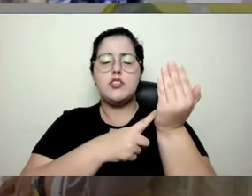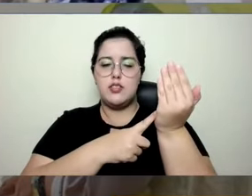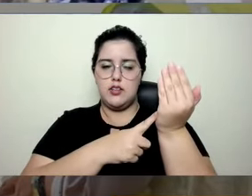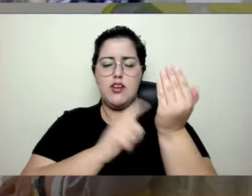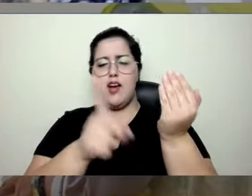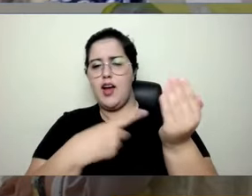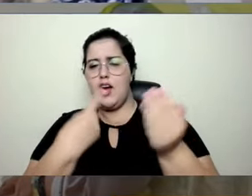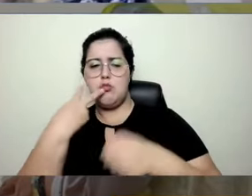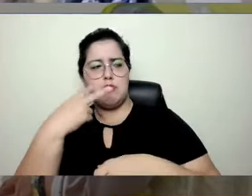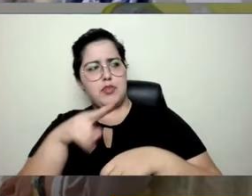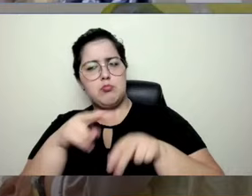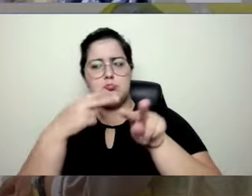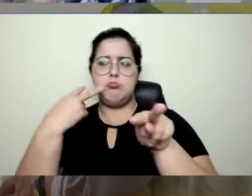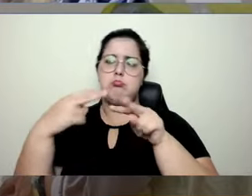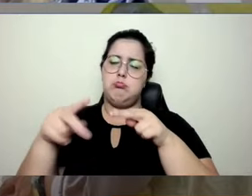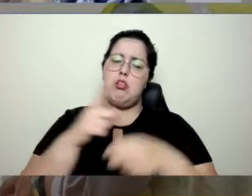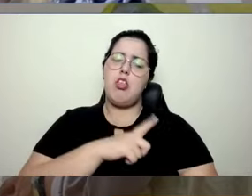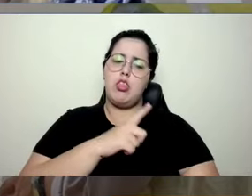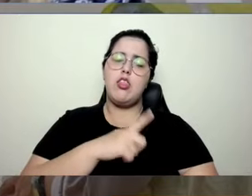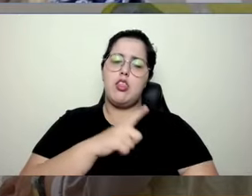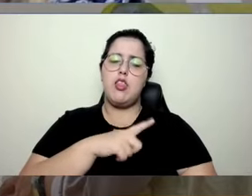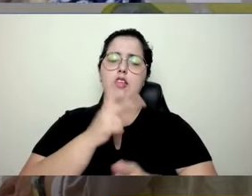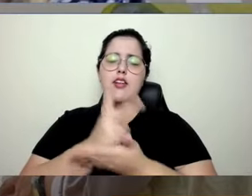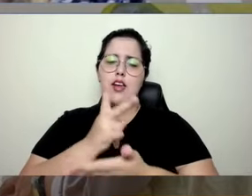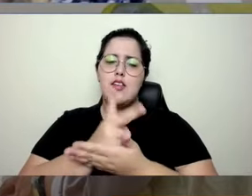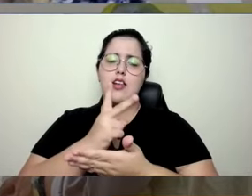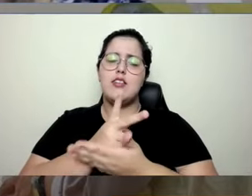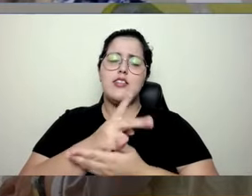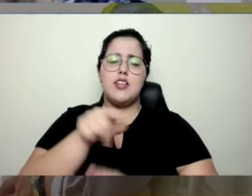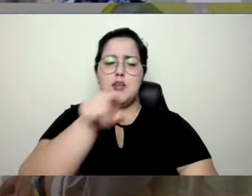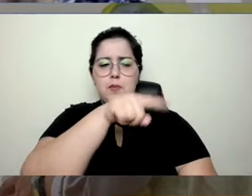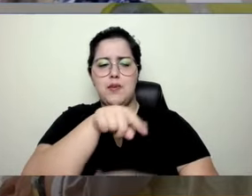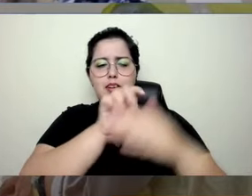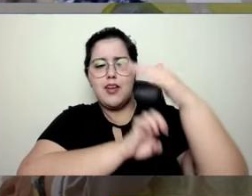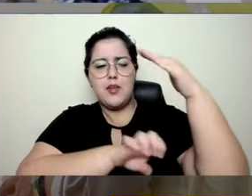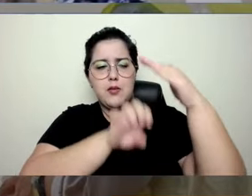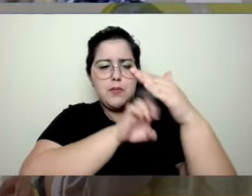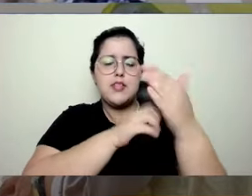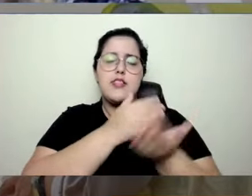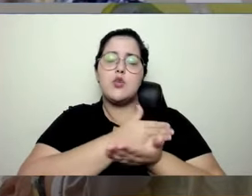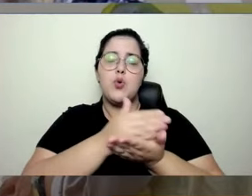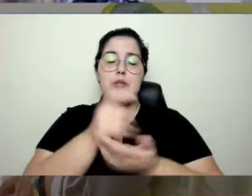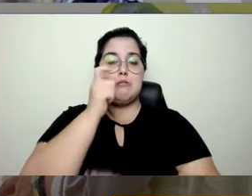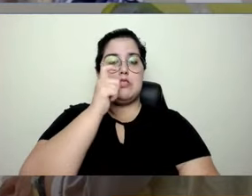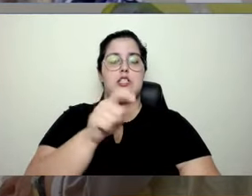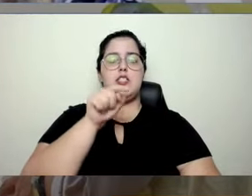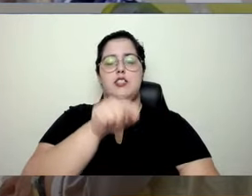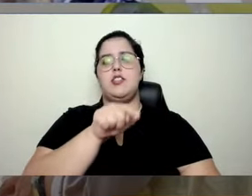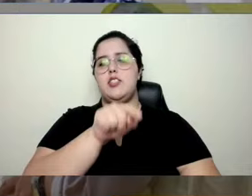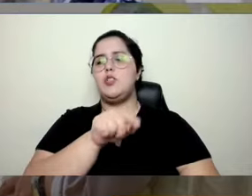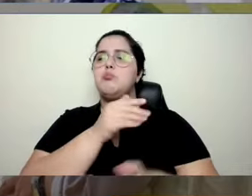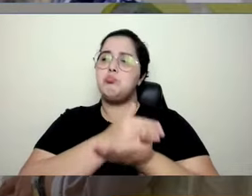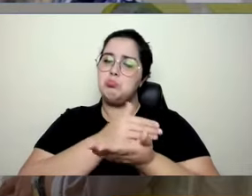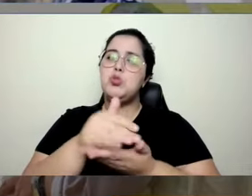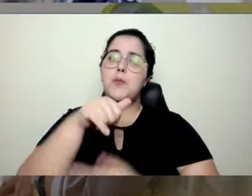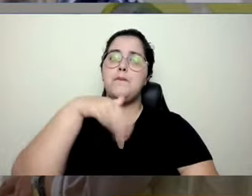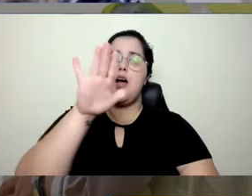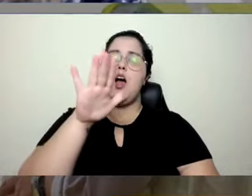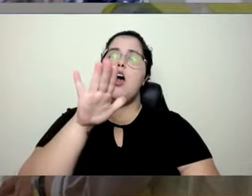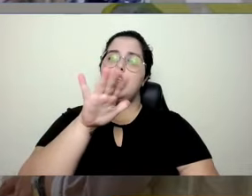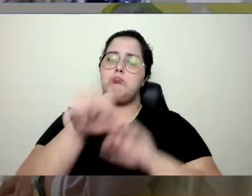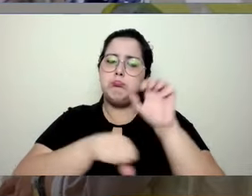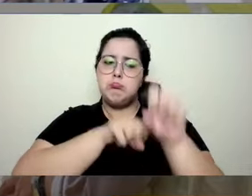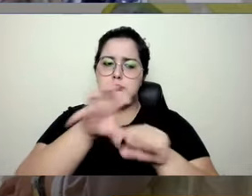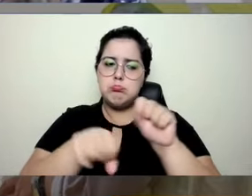acompanhado que cada vez mais as empresas estão investindo nisso, não é verdade? Eles estão colocando